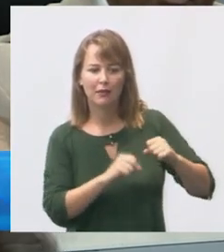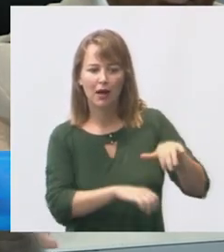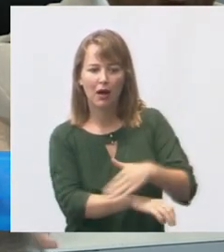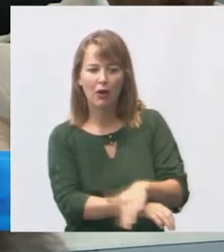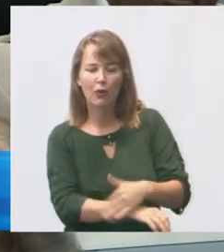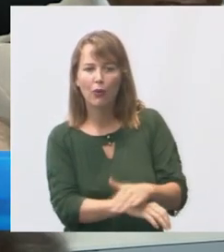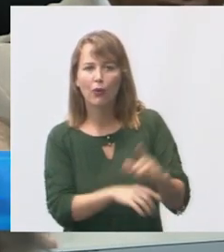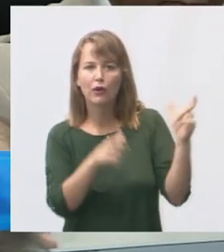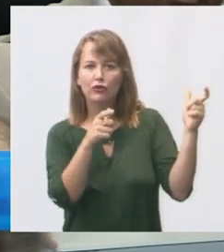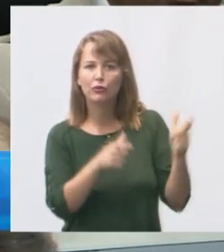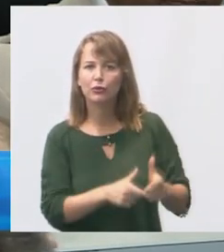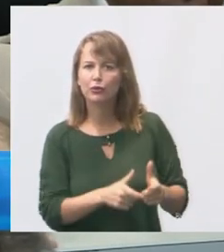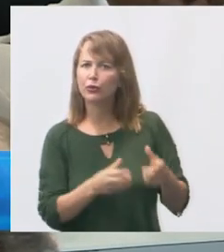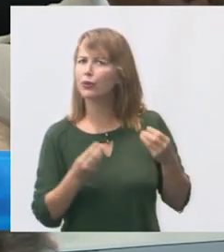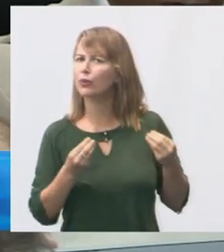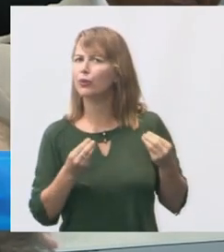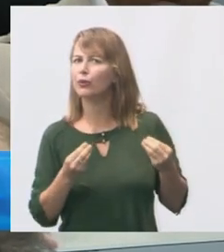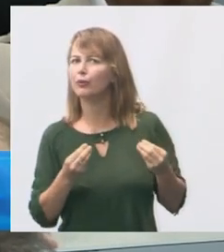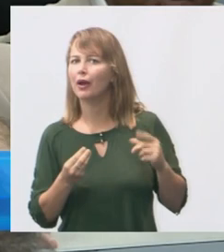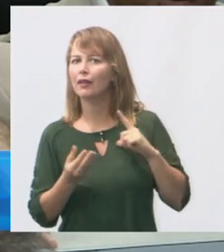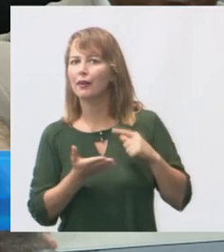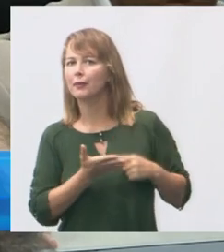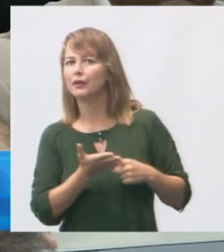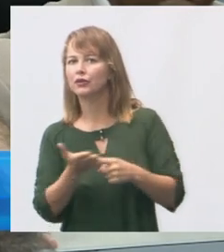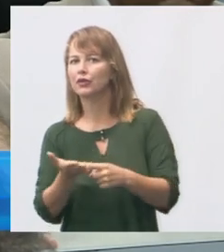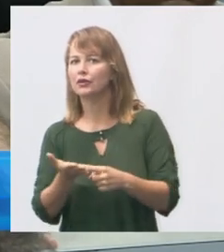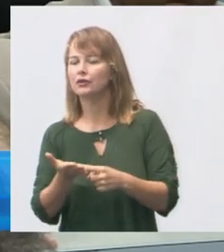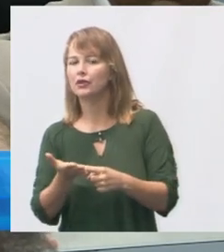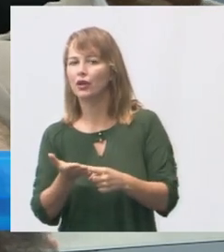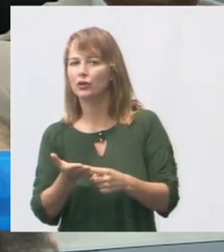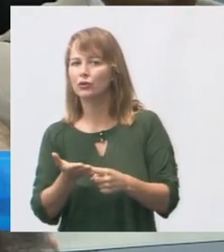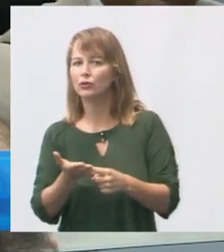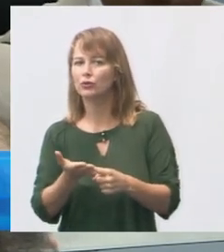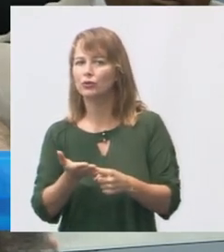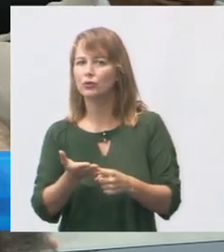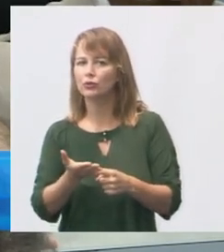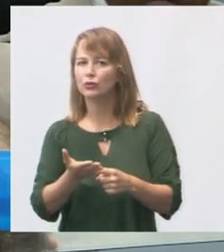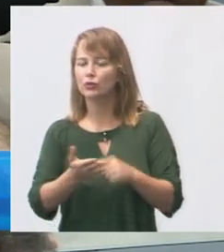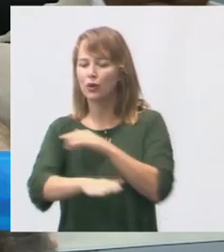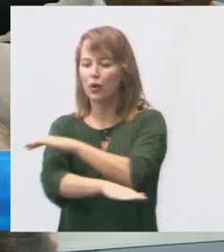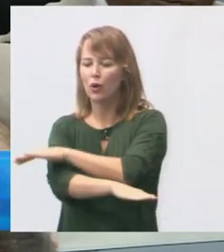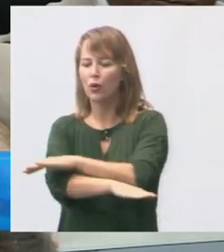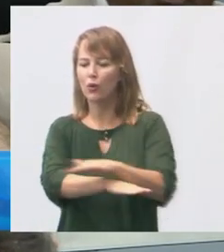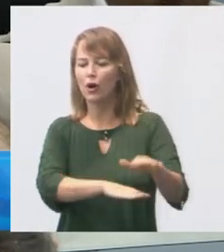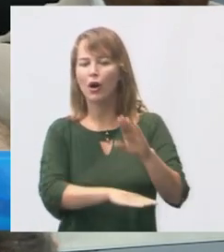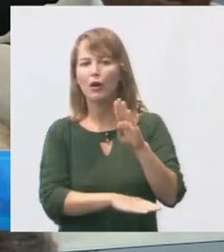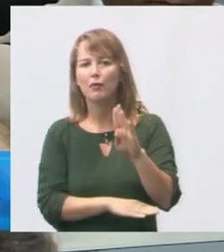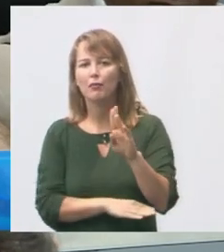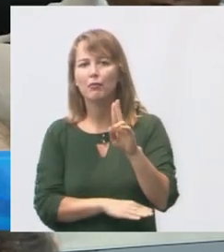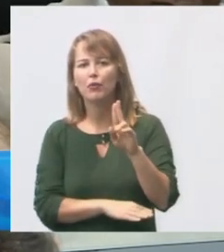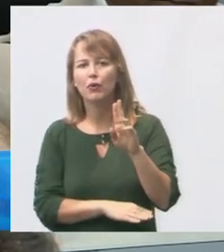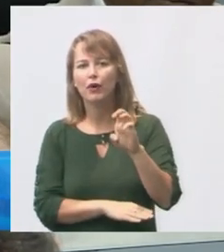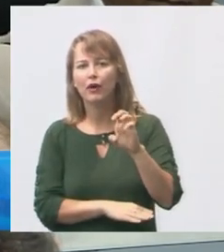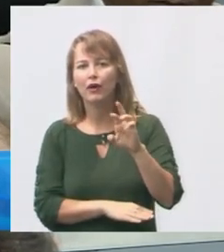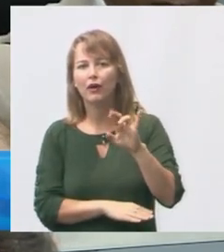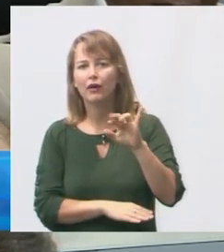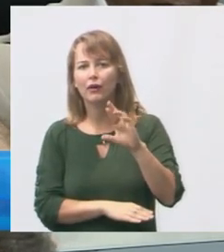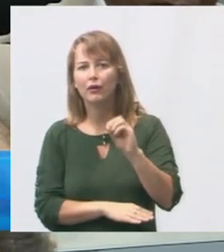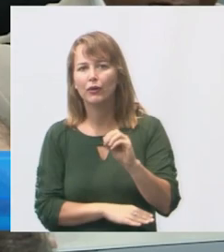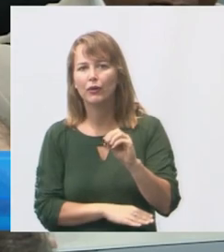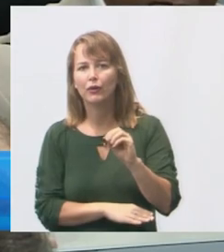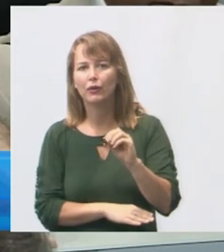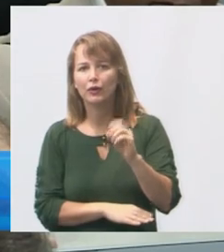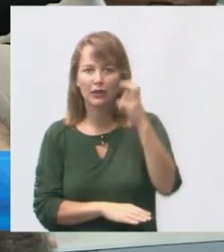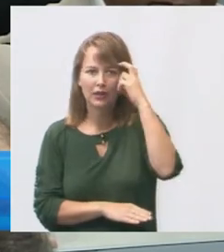foi colocado aí vereador Mazinho você tem uma indicação dos bueiros inteligentes da cidade de Vitória eu lembro que um ano atrás fizeram um marketing aqui na frente da